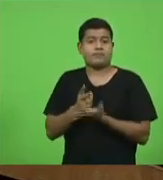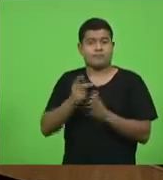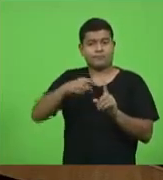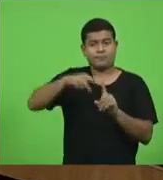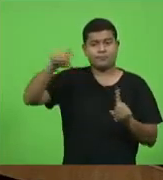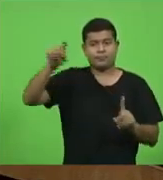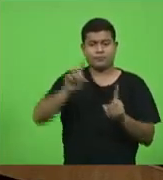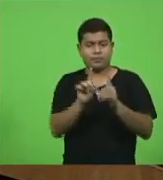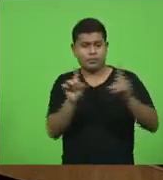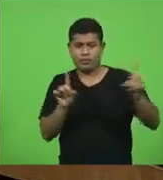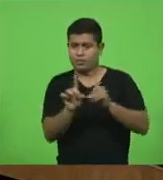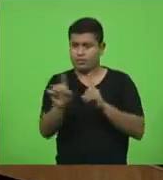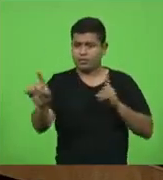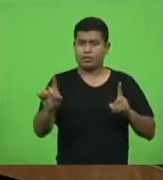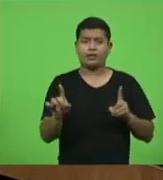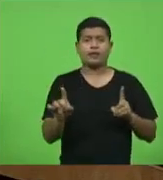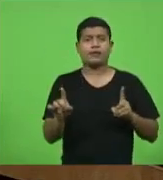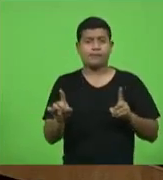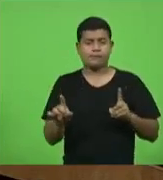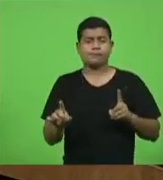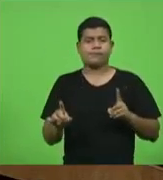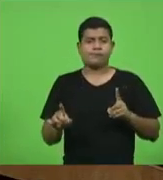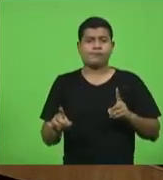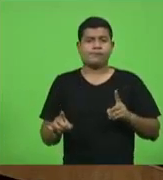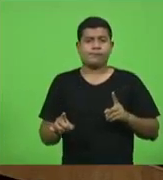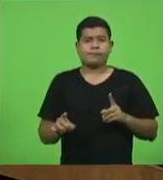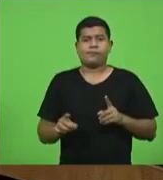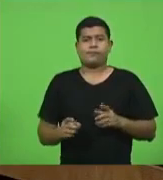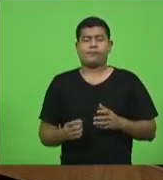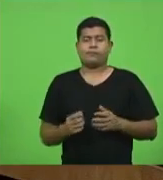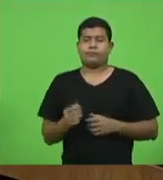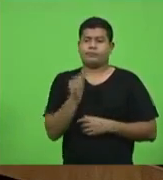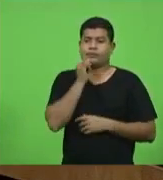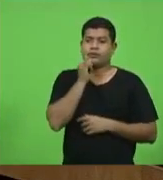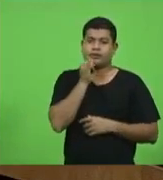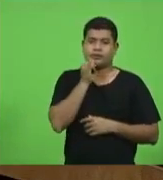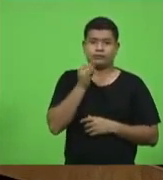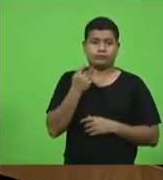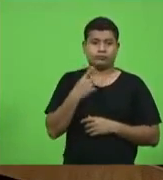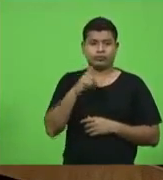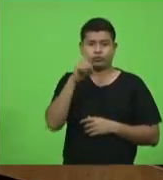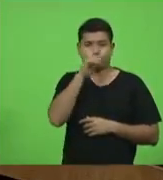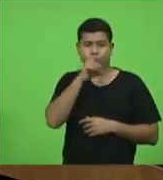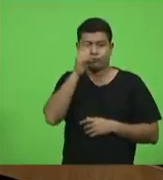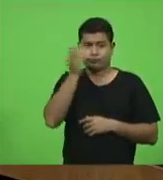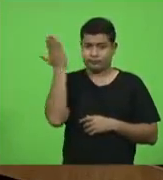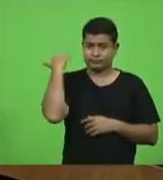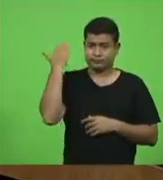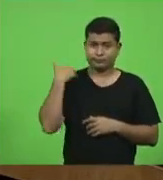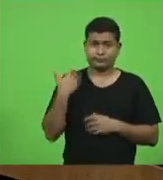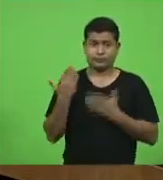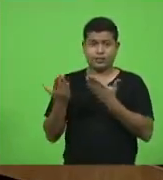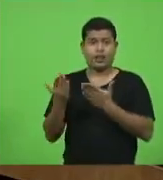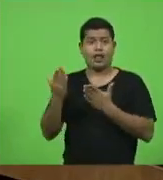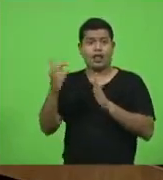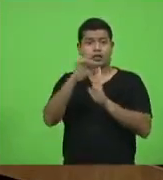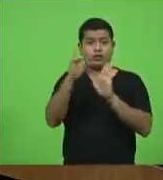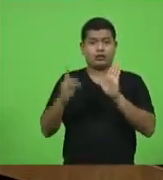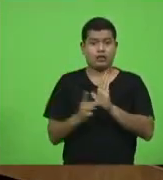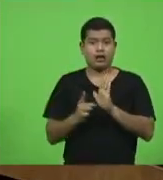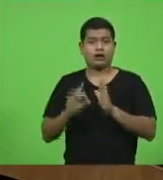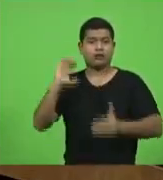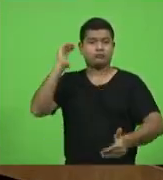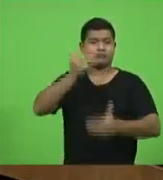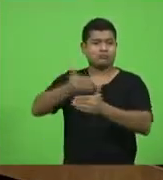afastamento social deputado Berlanda no último domingo graças ao decreto de lockdown no